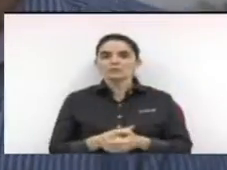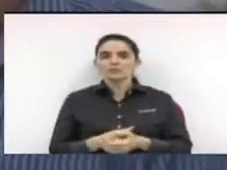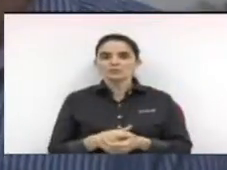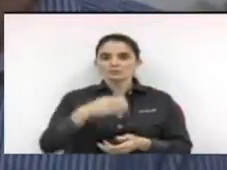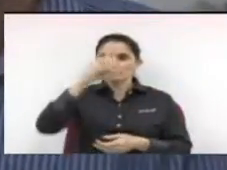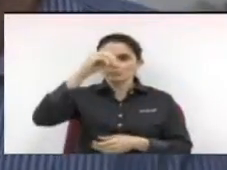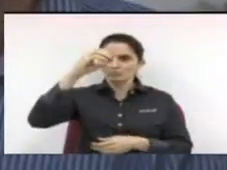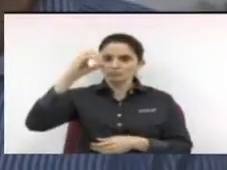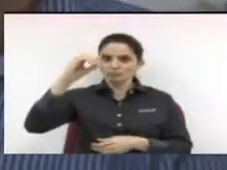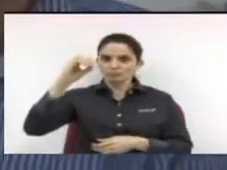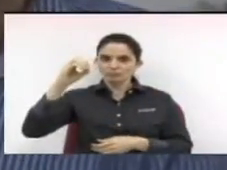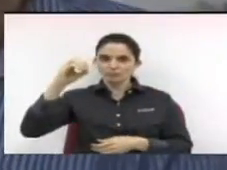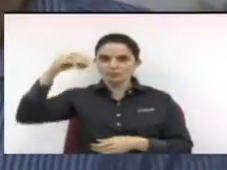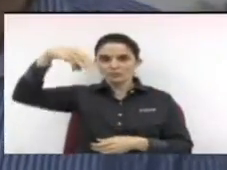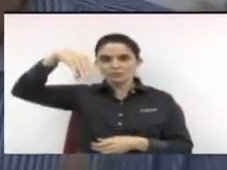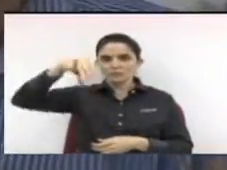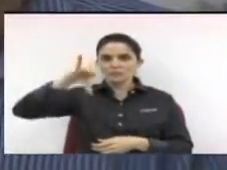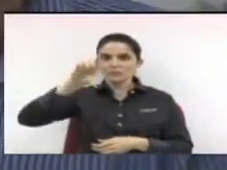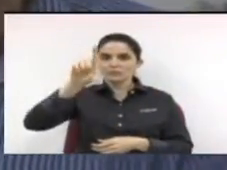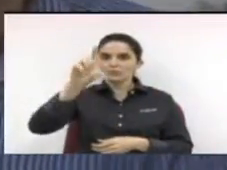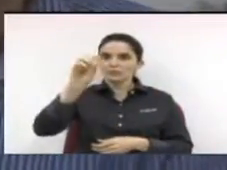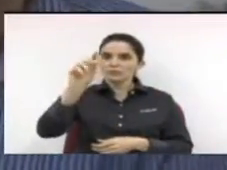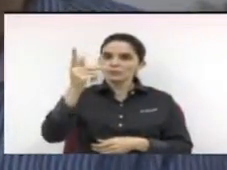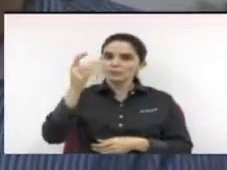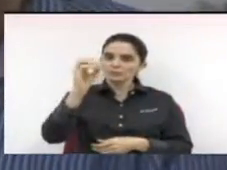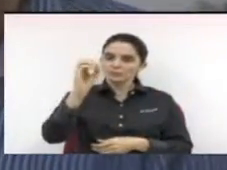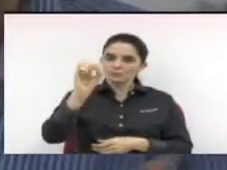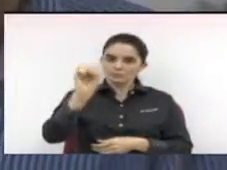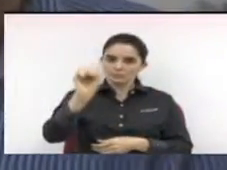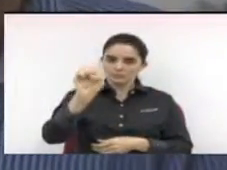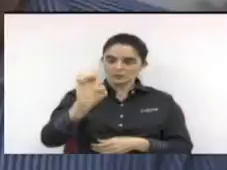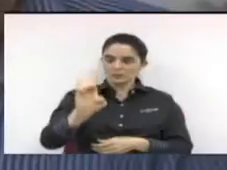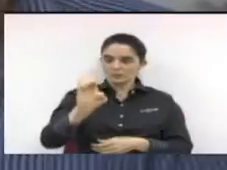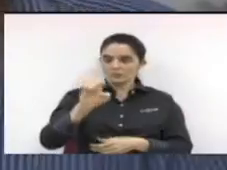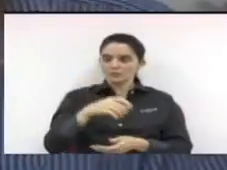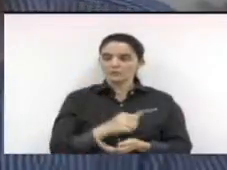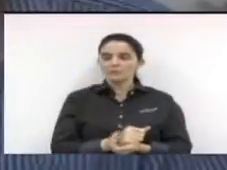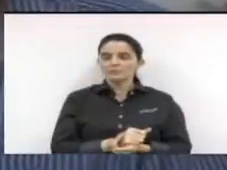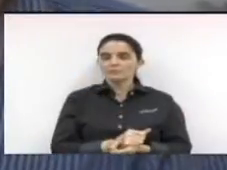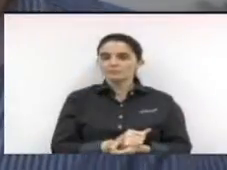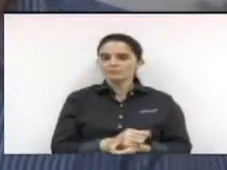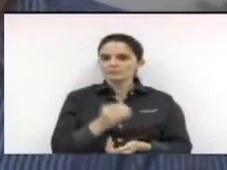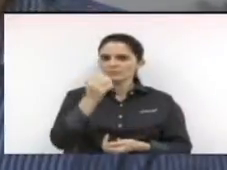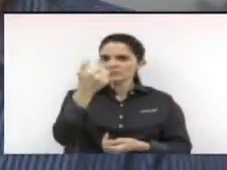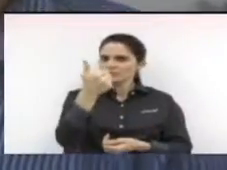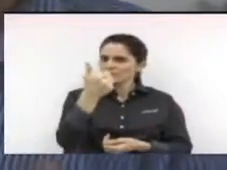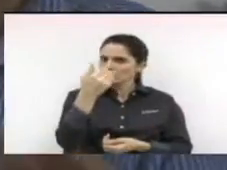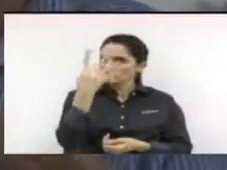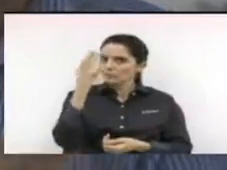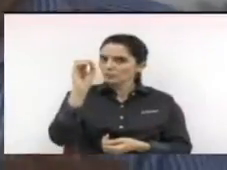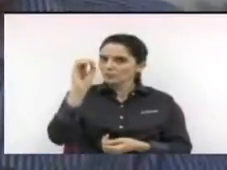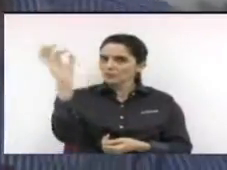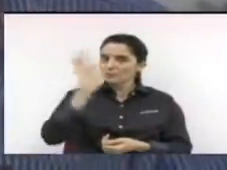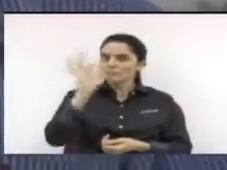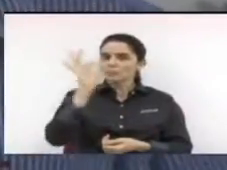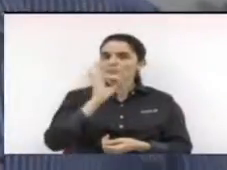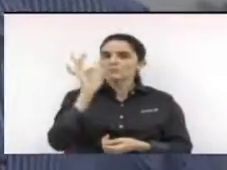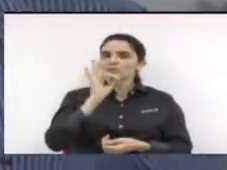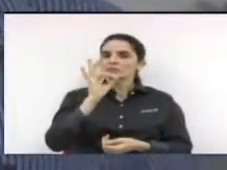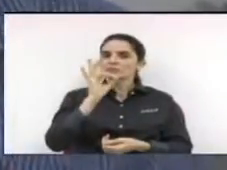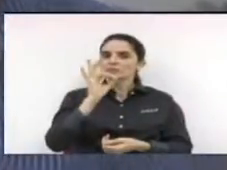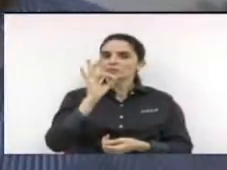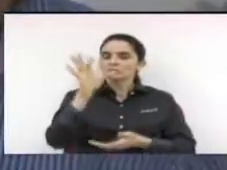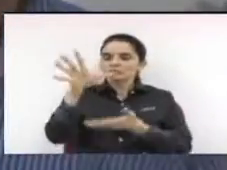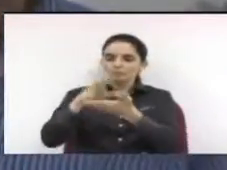900 milhões de receitas correntes líquidas, é quase 90% do que se arrecada. Nós, a